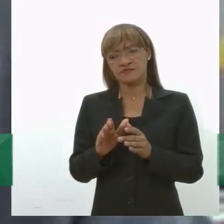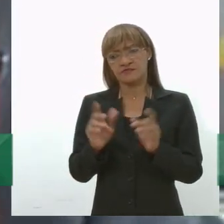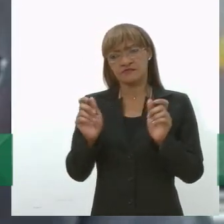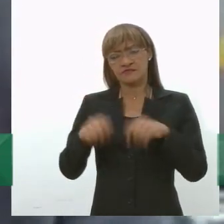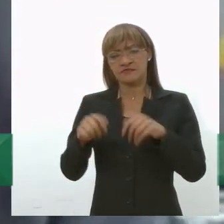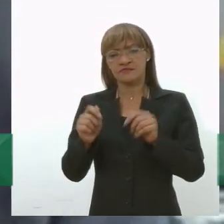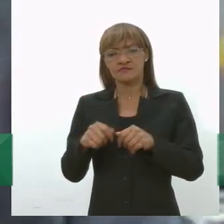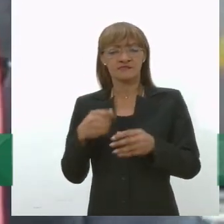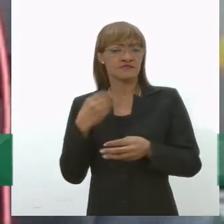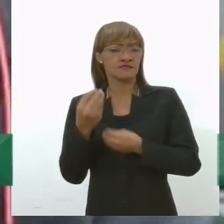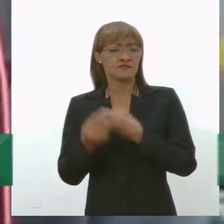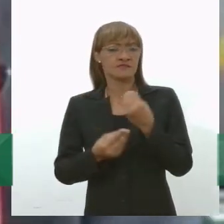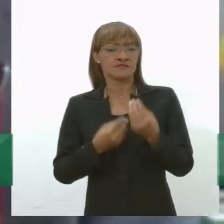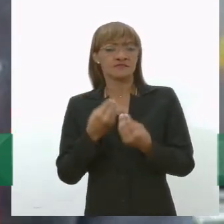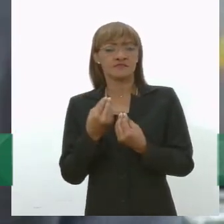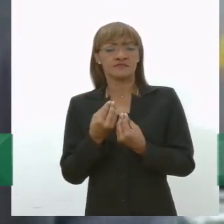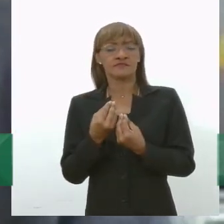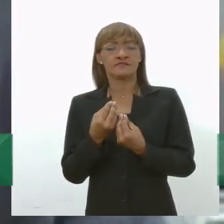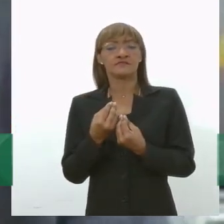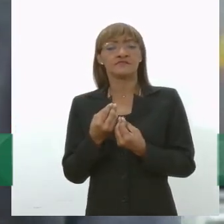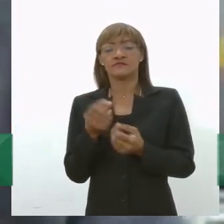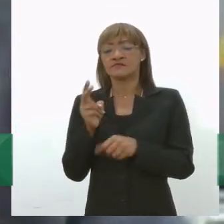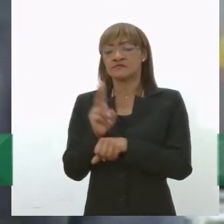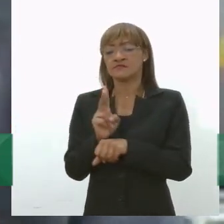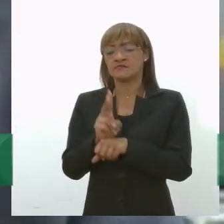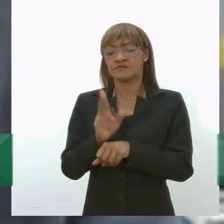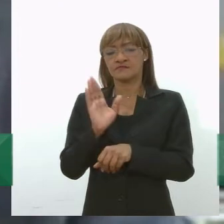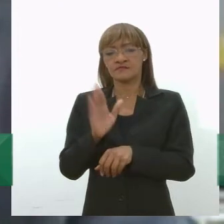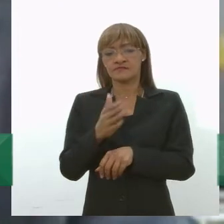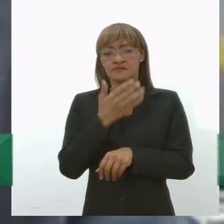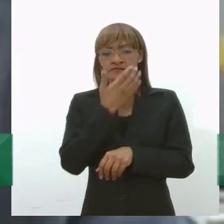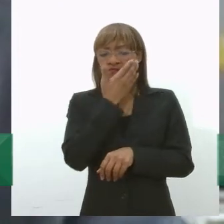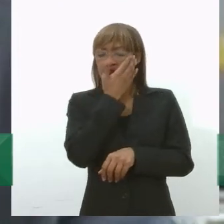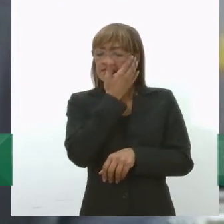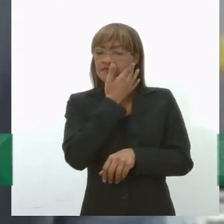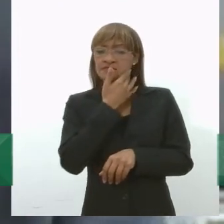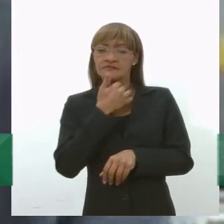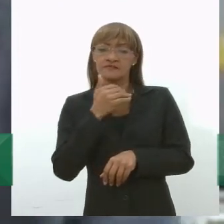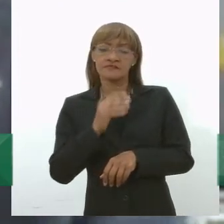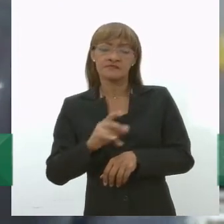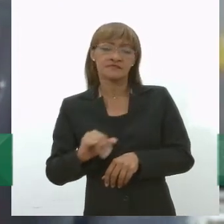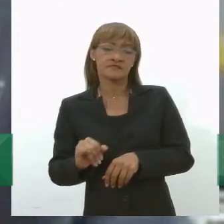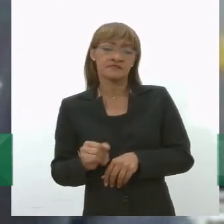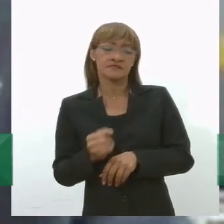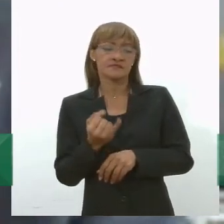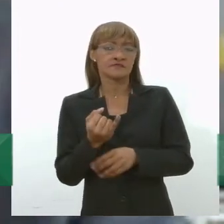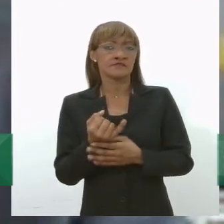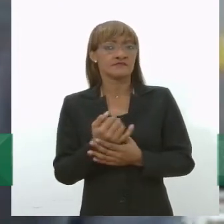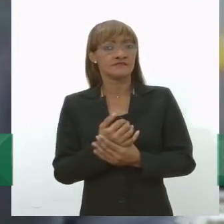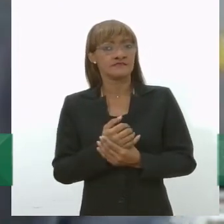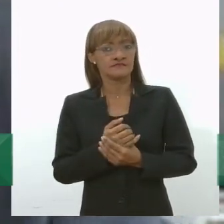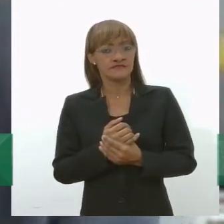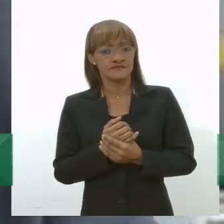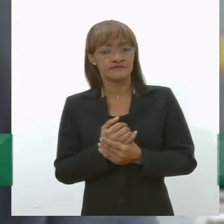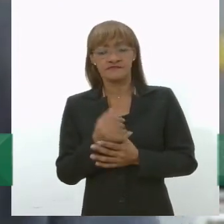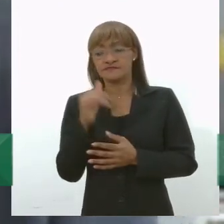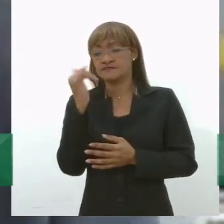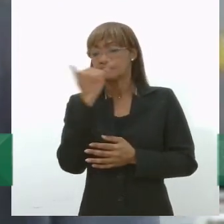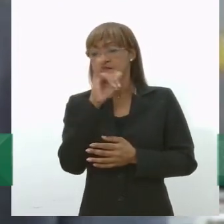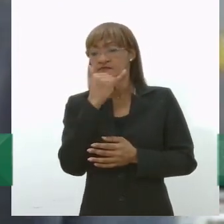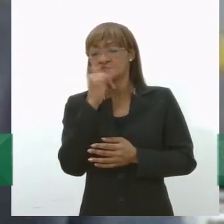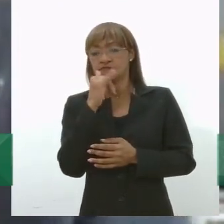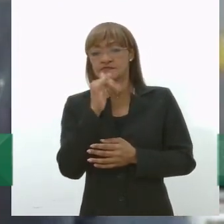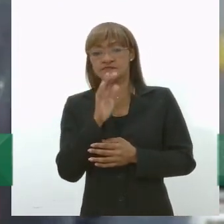porque ela está tratando apenas de aproveitamento para a geração de energia elétrica dos